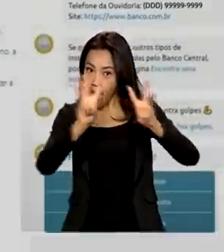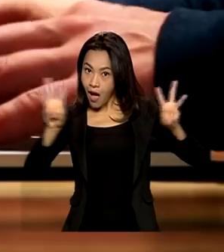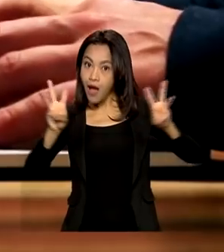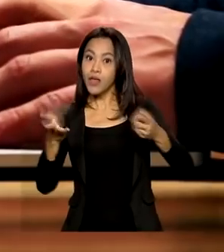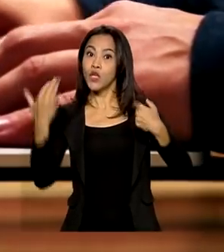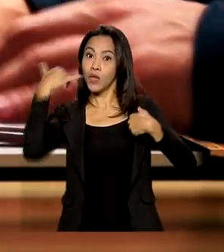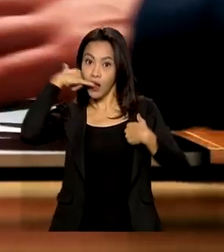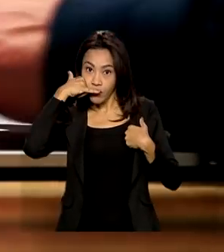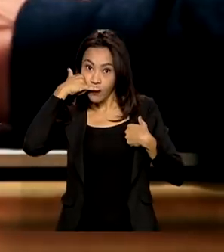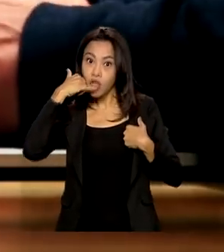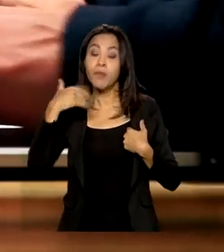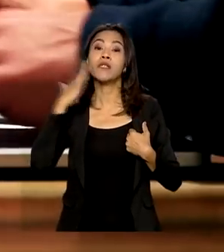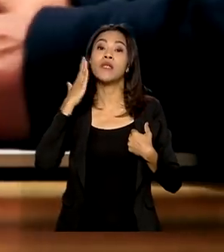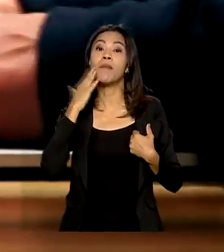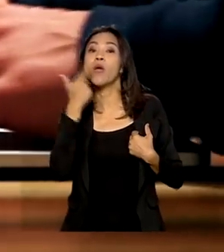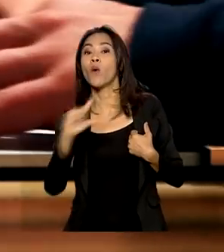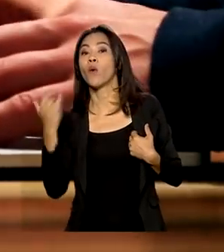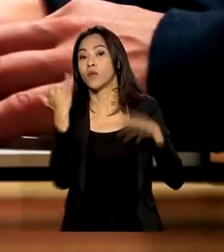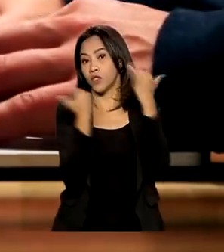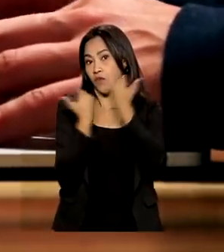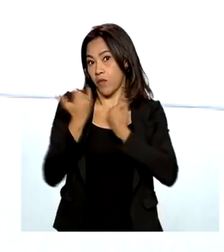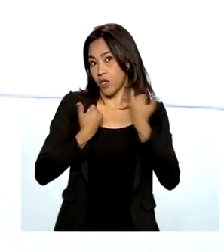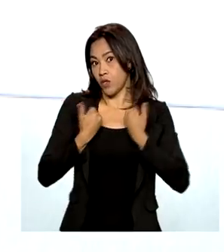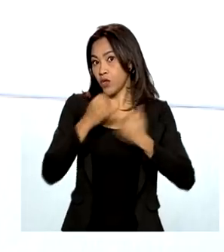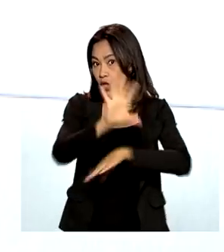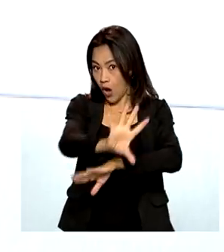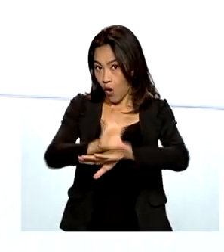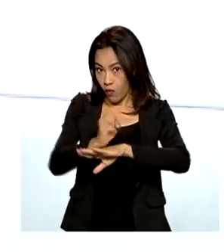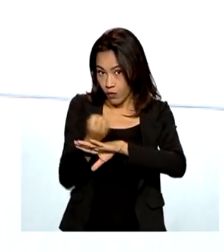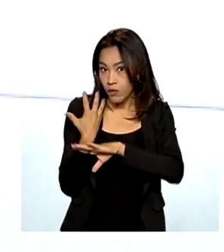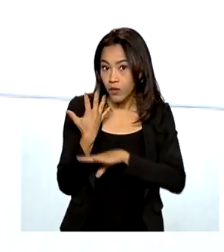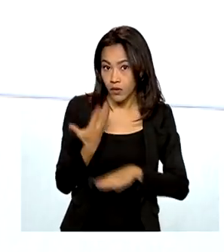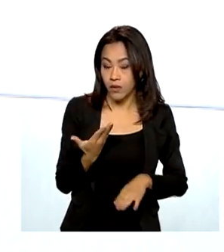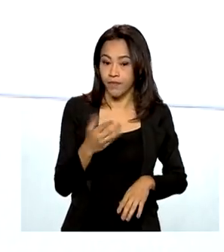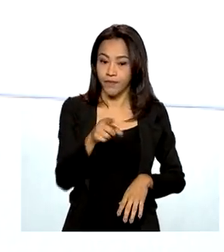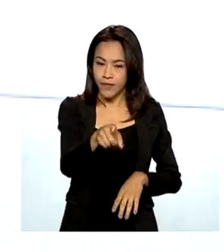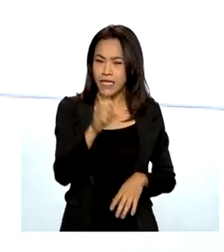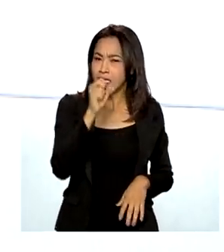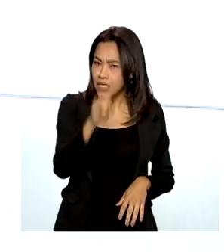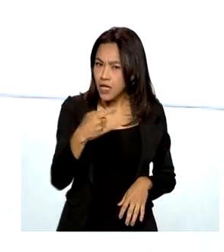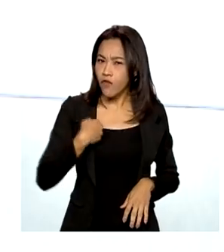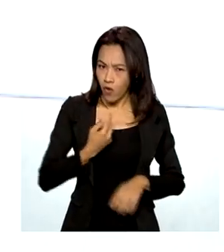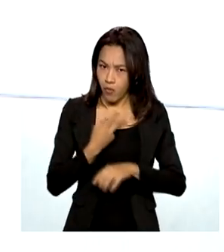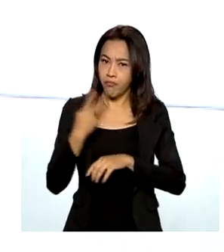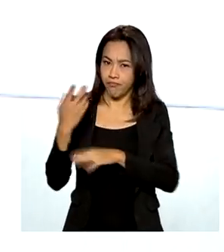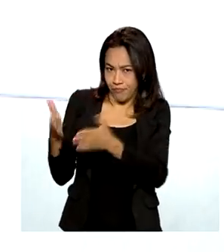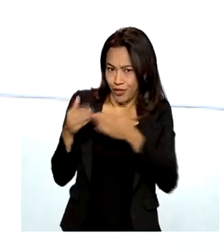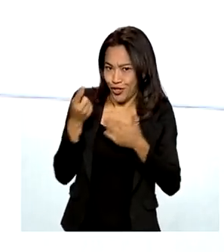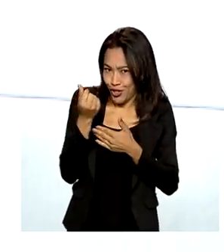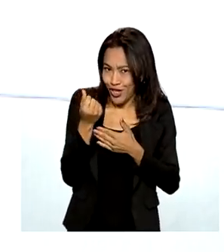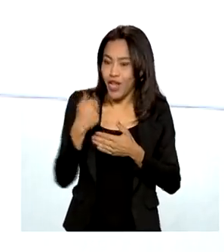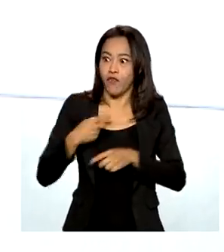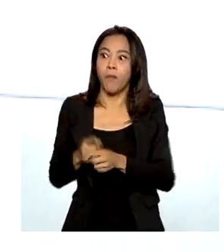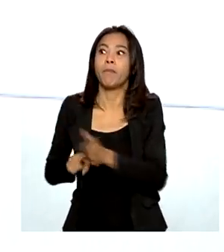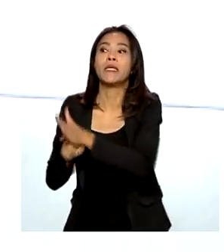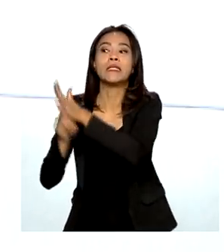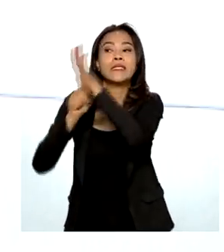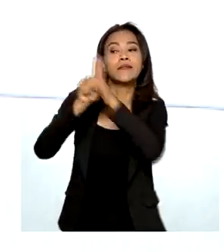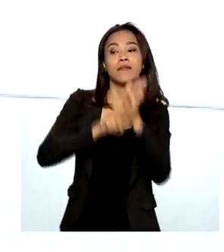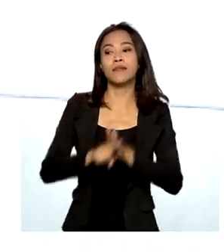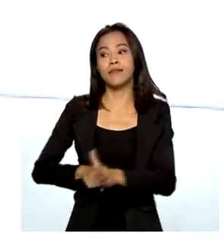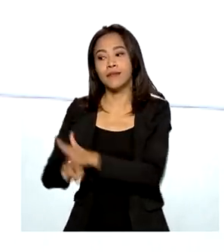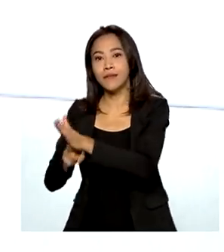ouvidoria para buscar outras informações. Se um dia eu for fazer alguma empresa, eu vou pesquisar bastante, estudar